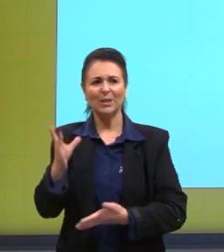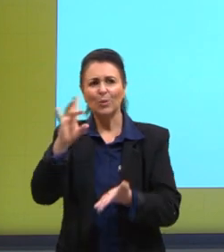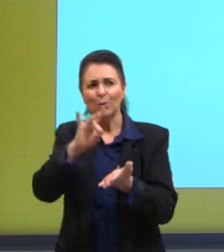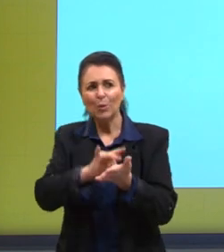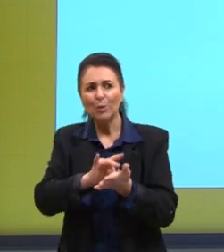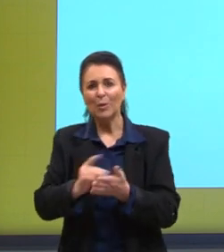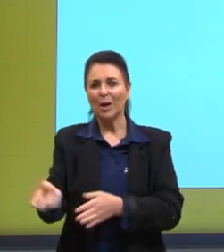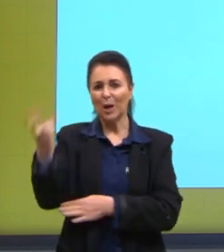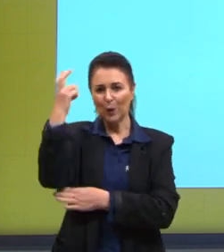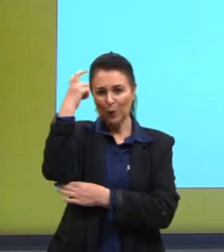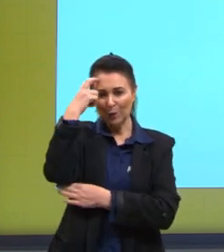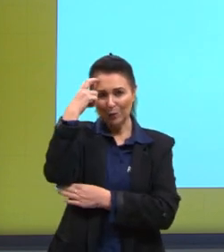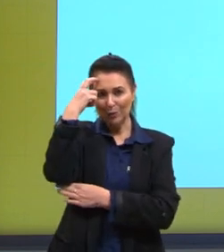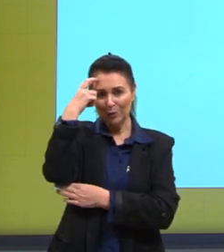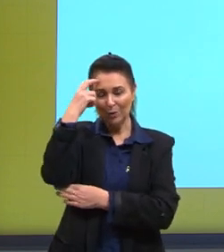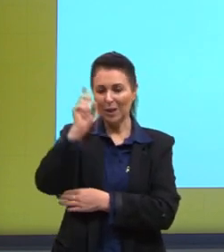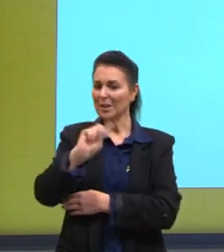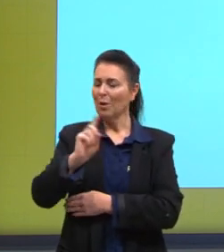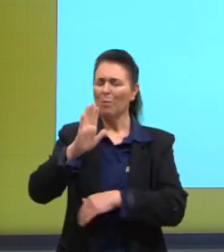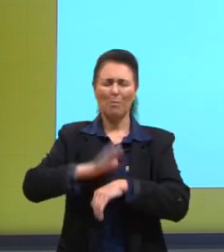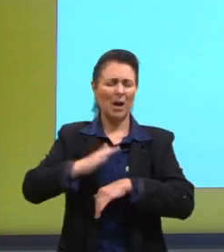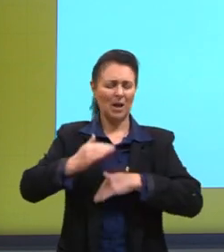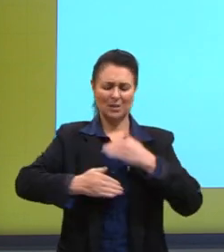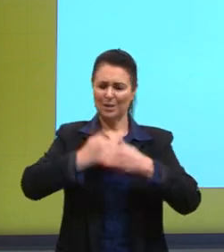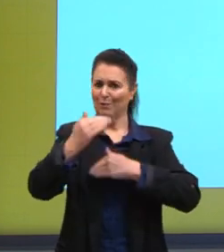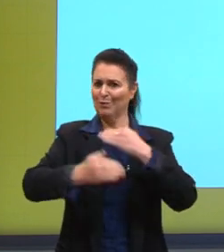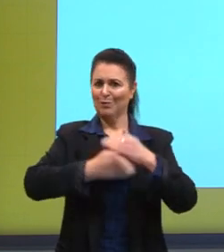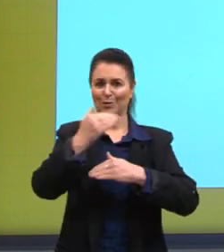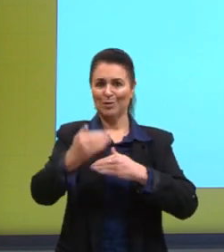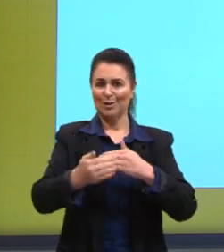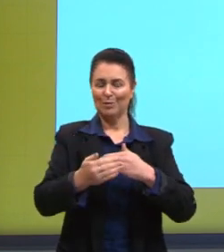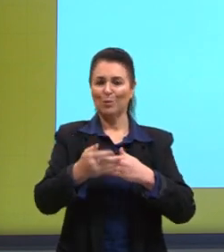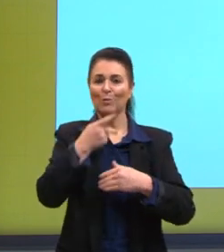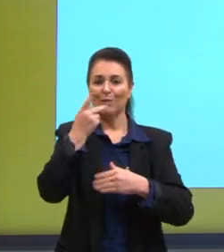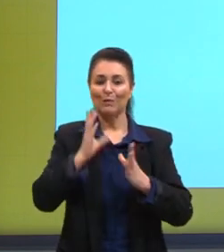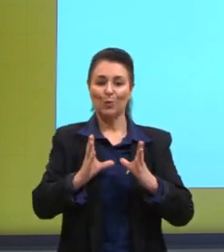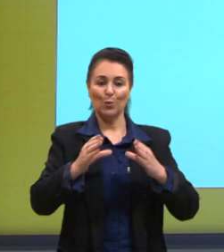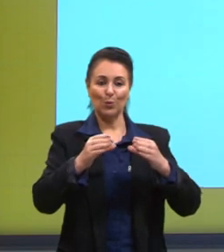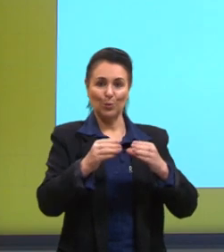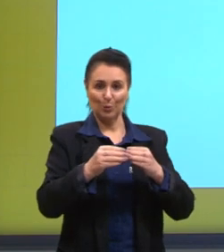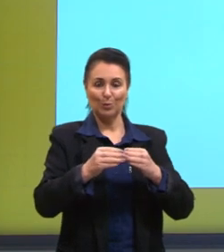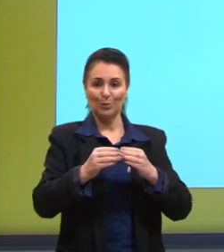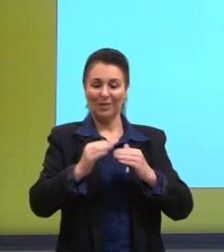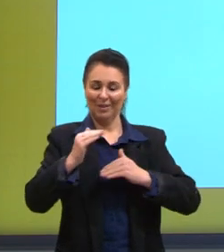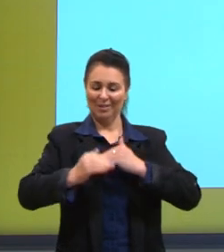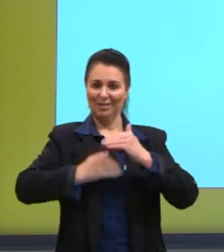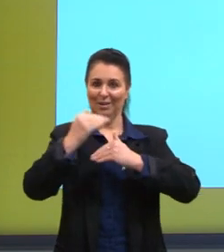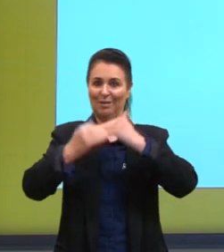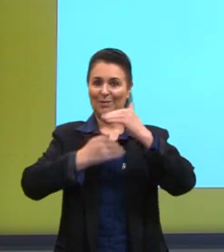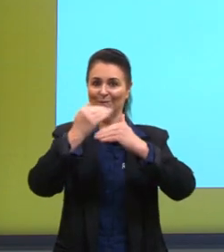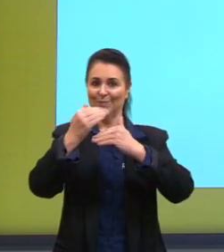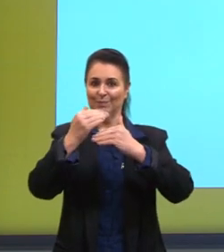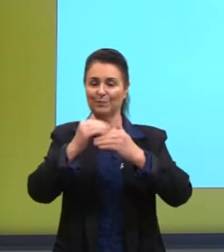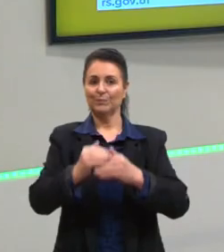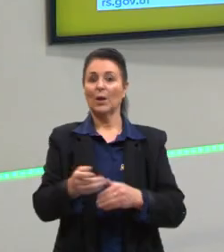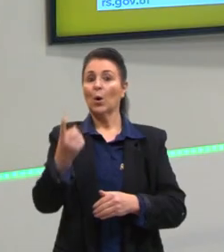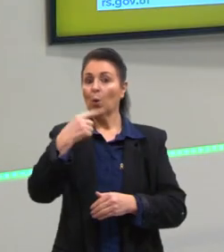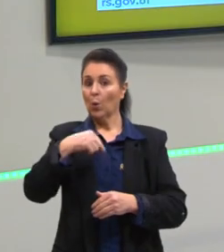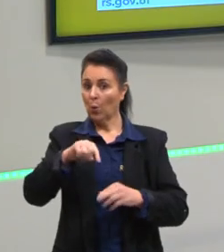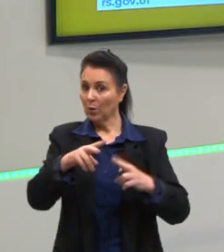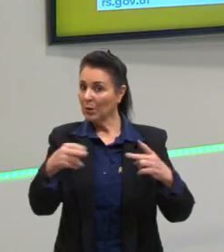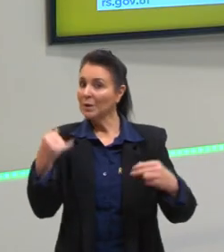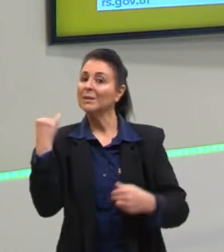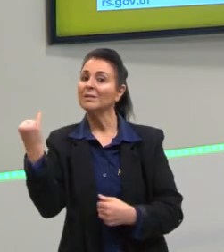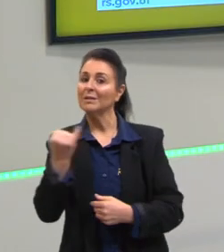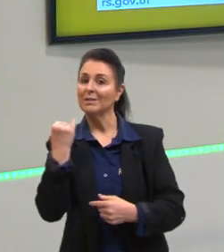e não mais esse evolucionismo, como pregava a corrente evolucionista. Outro ponto importante,